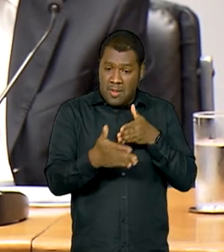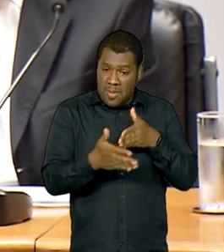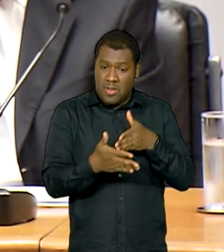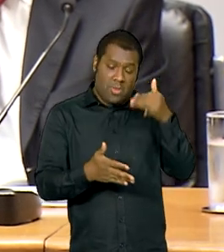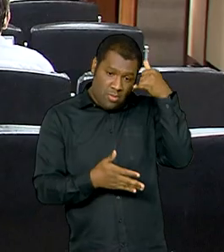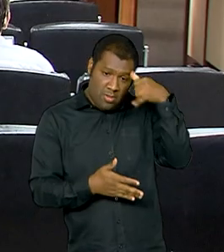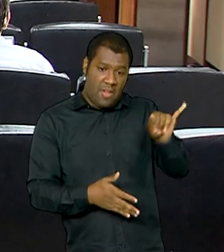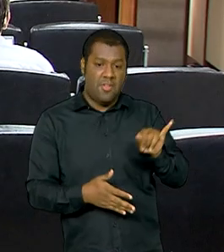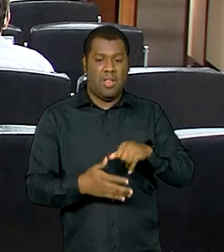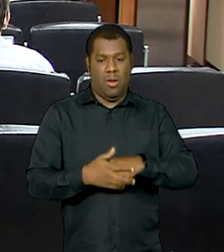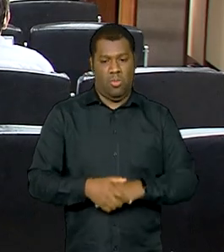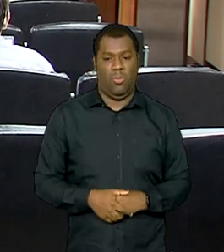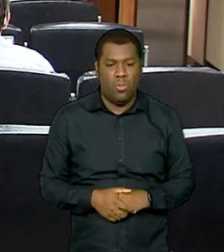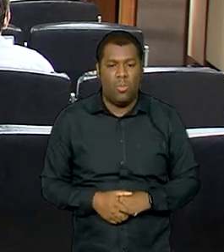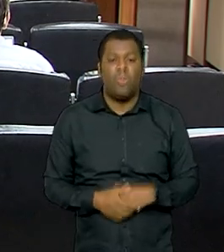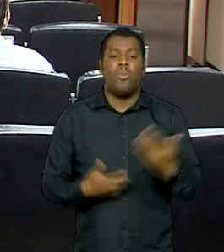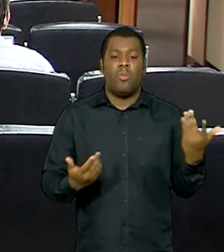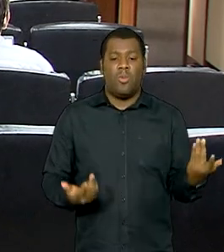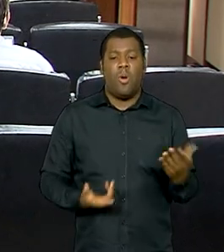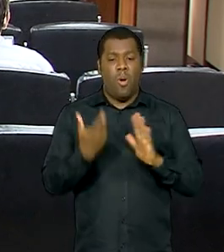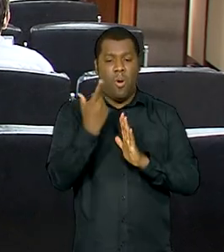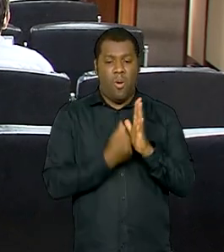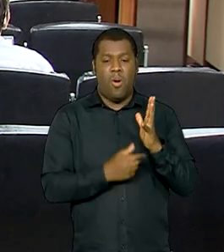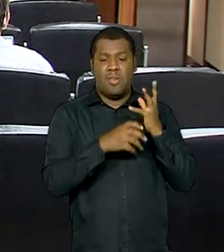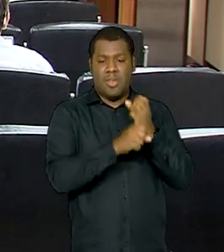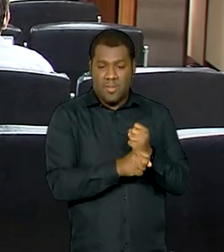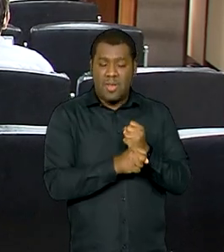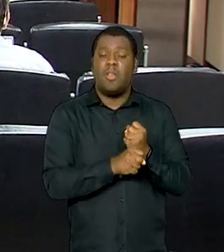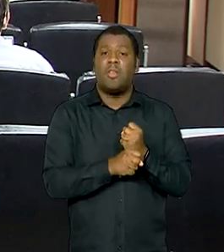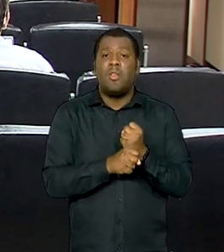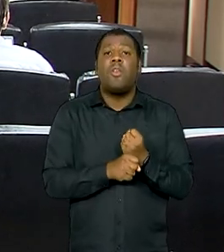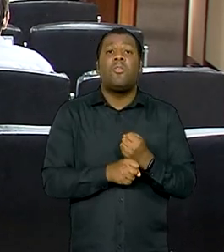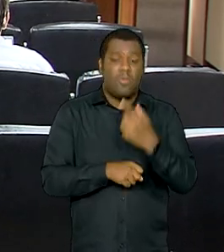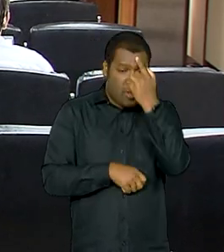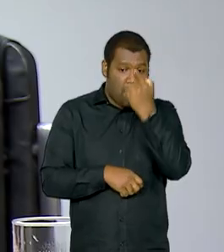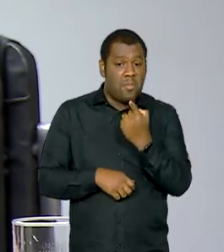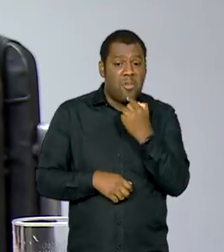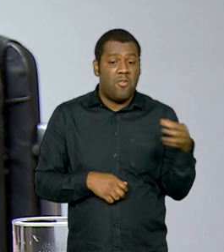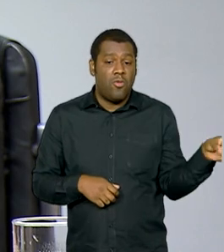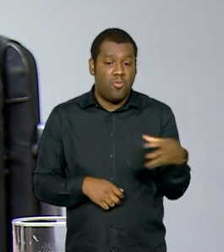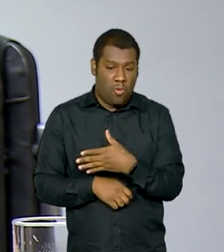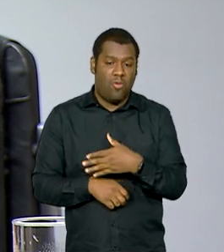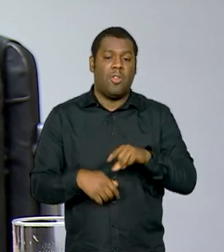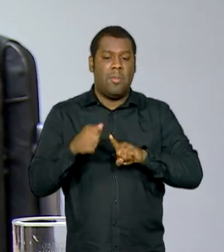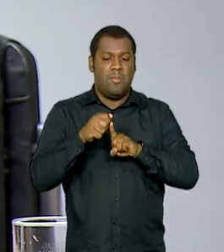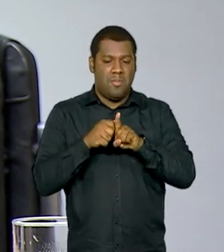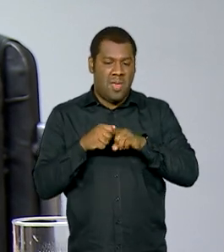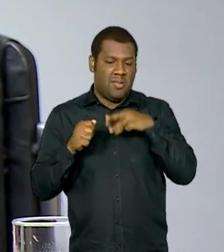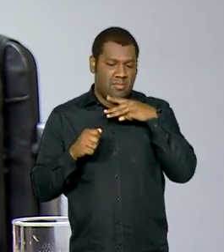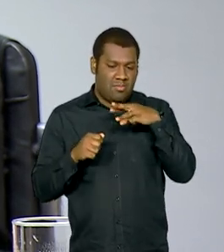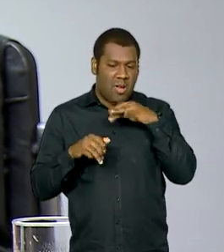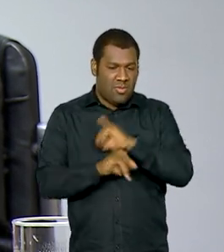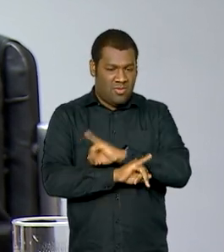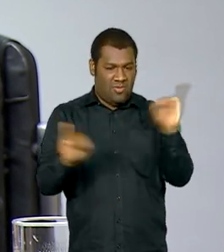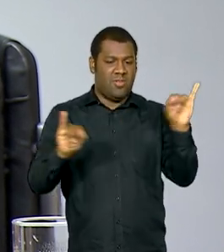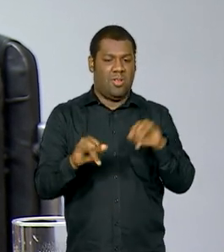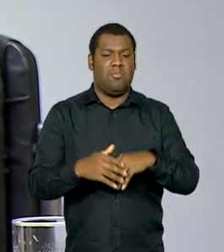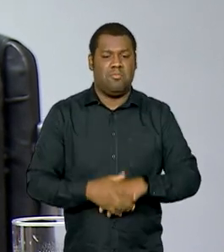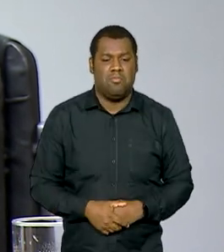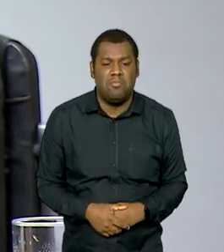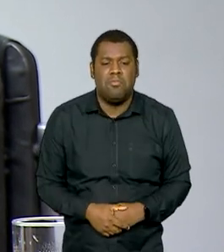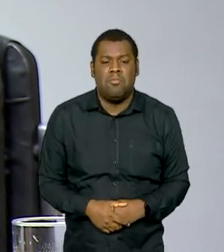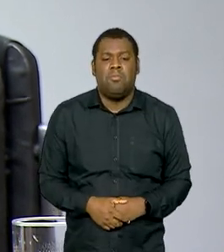do exercício da execução orçamentária serão divulgados em março. Agora, no mês de março, quando a gente for